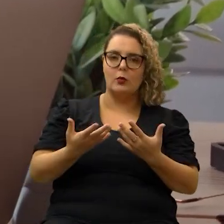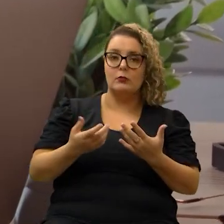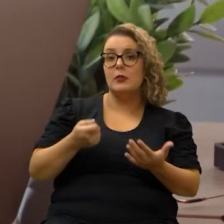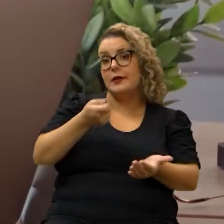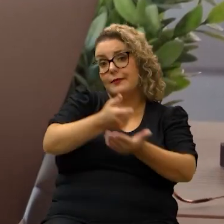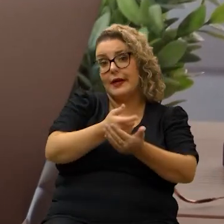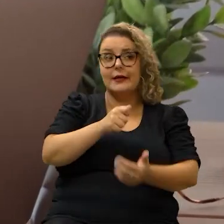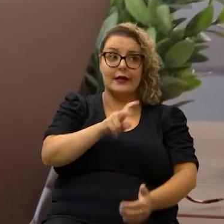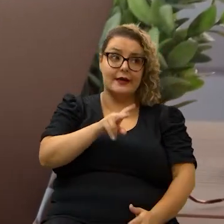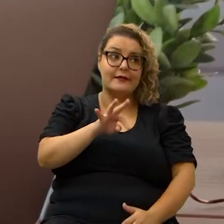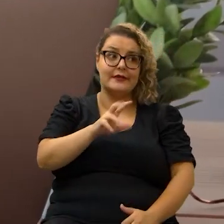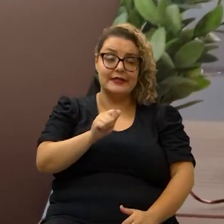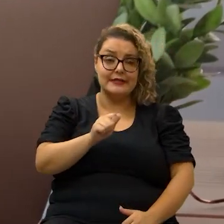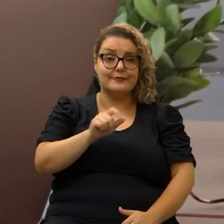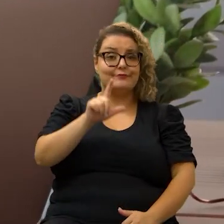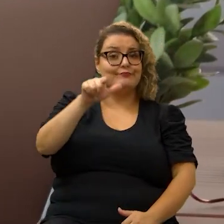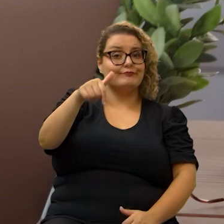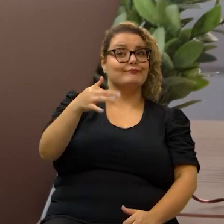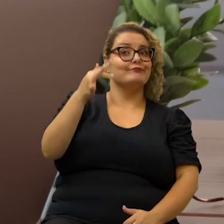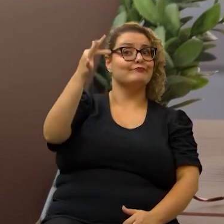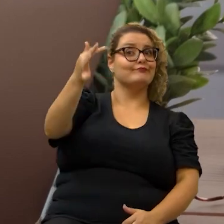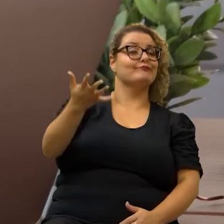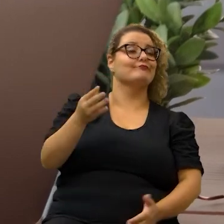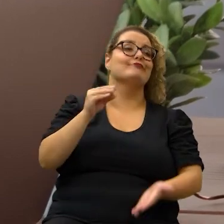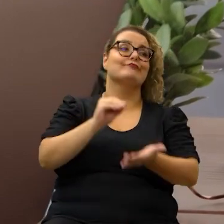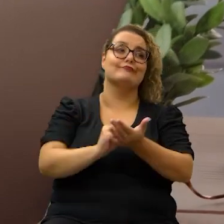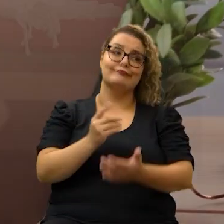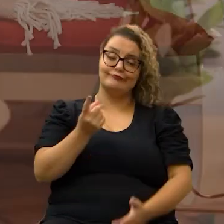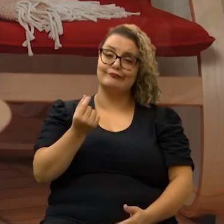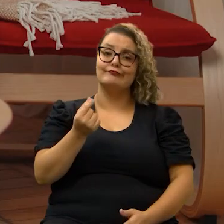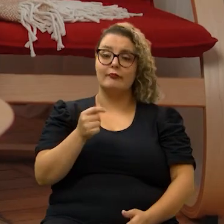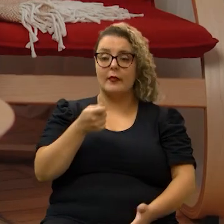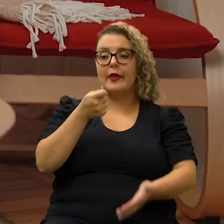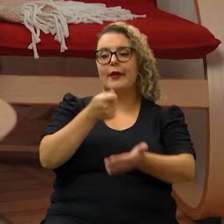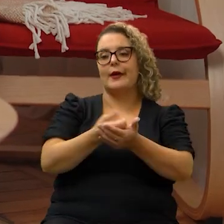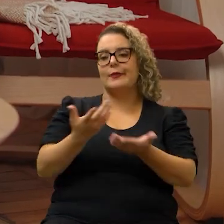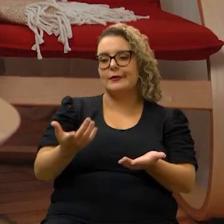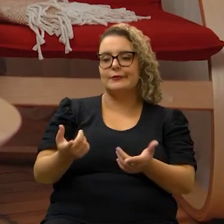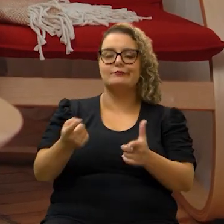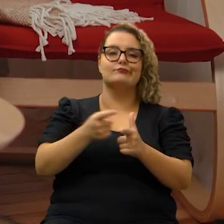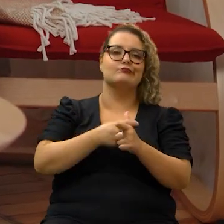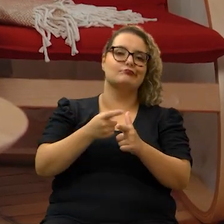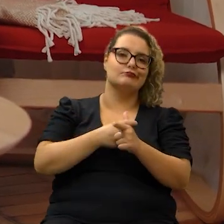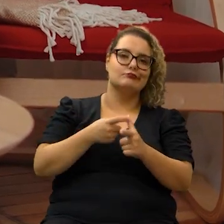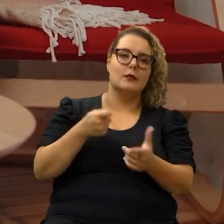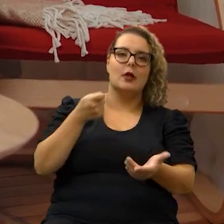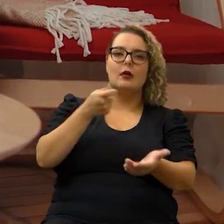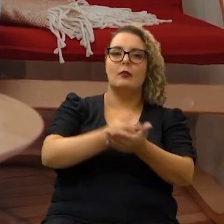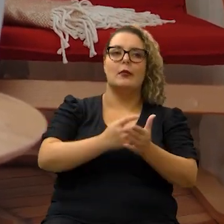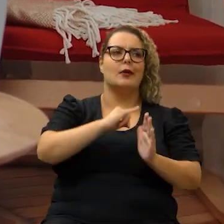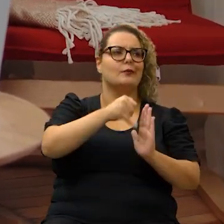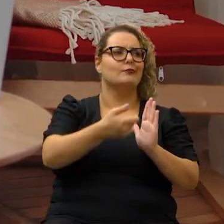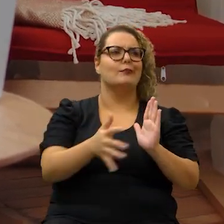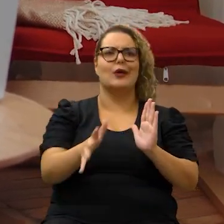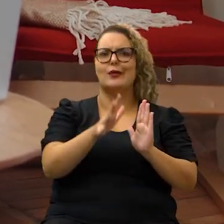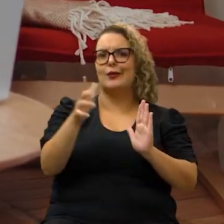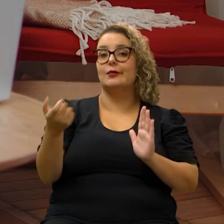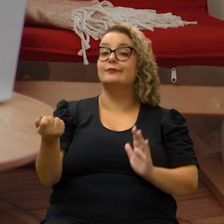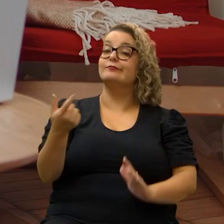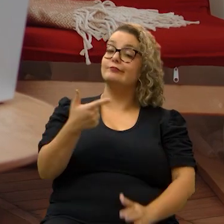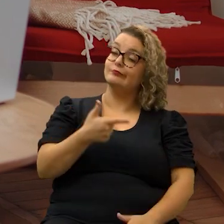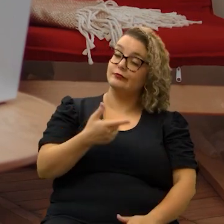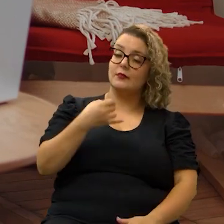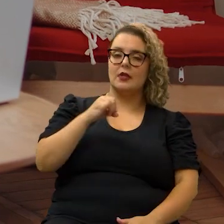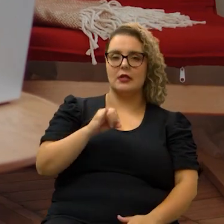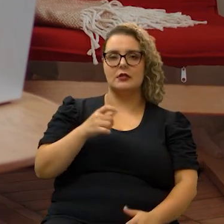você paga à vista mas depois lá na frente vai faltar dinheiro e você é obrigado a fazer uma dívida e vai pagar um juros muito maior do que